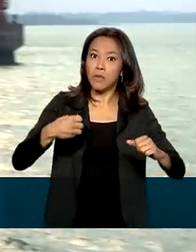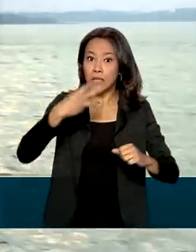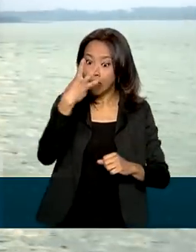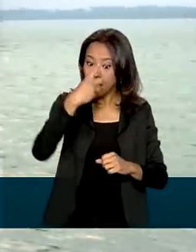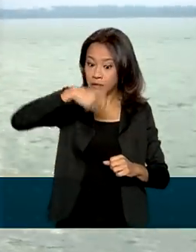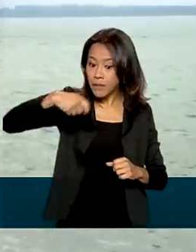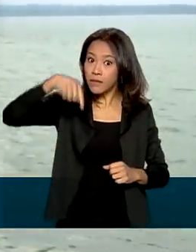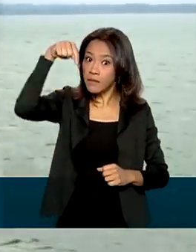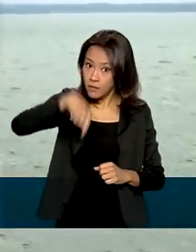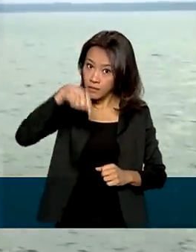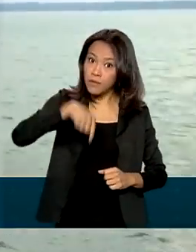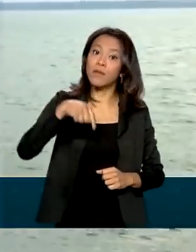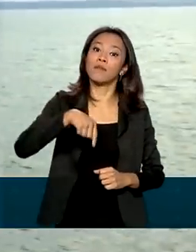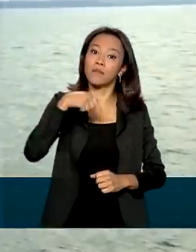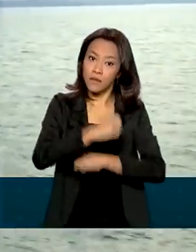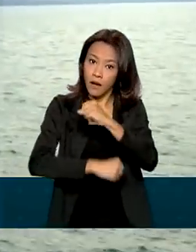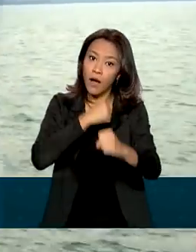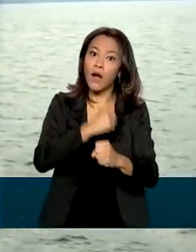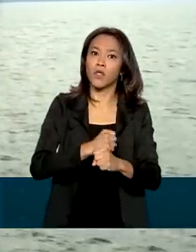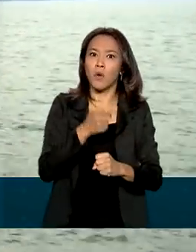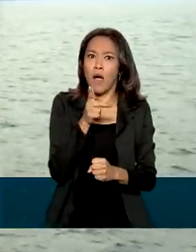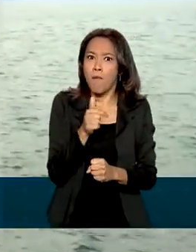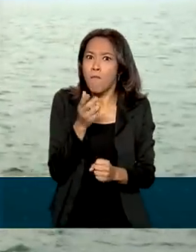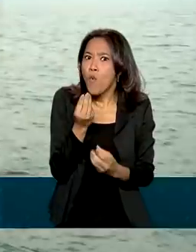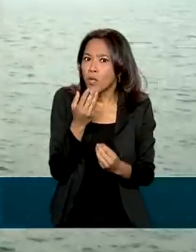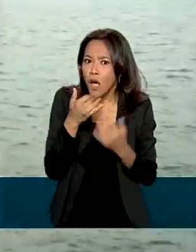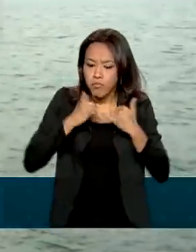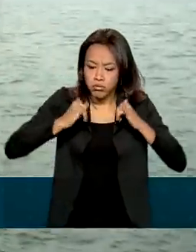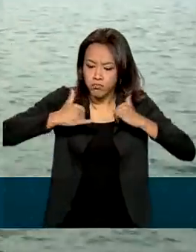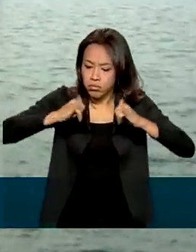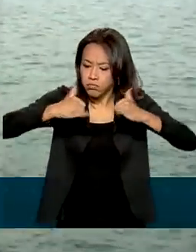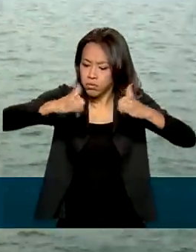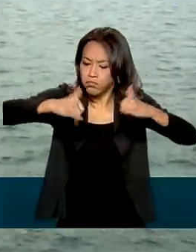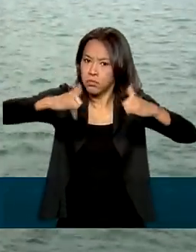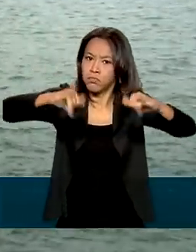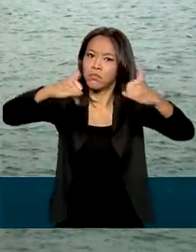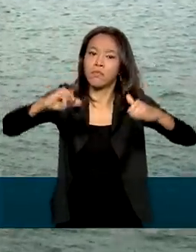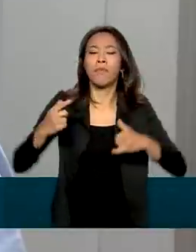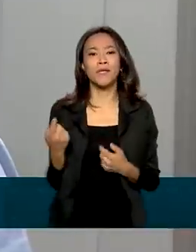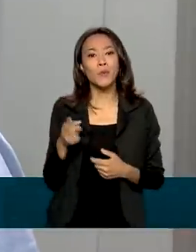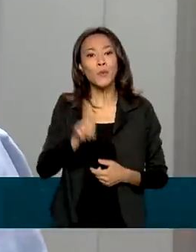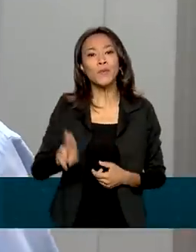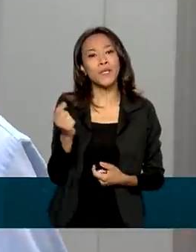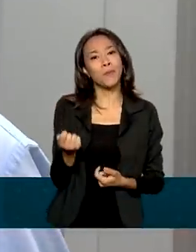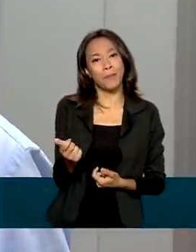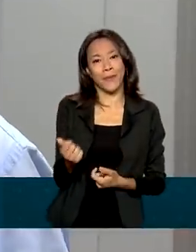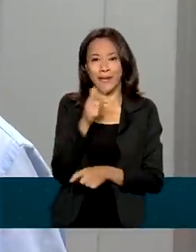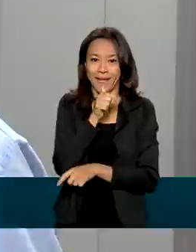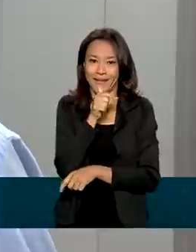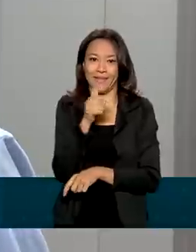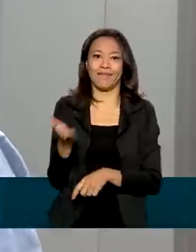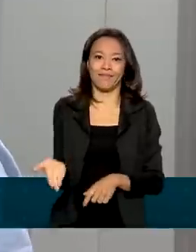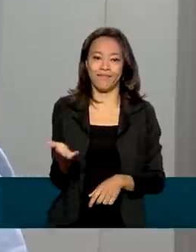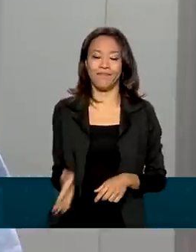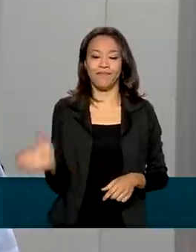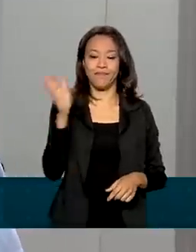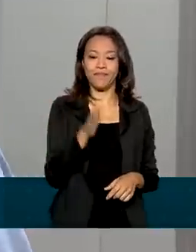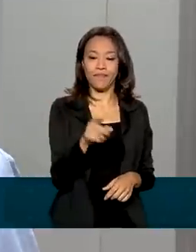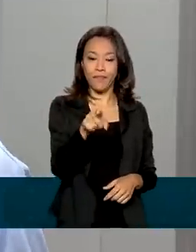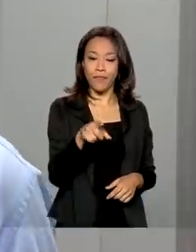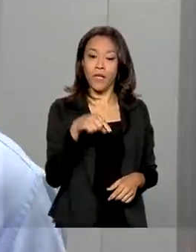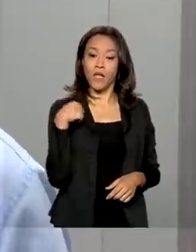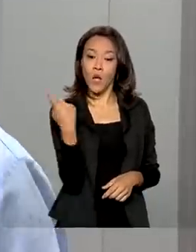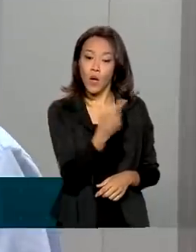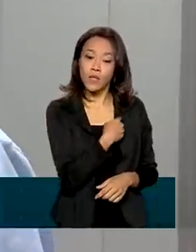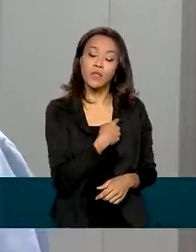trimestre desse ano. Ou seja, produziu mais energia, gastando menos água. O lema que nós implantamos aqui de forma emblemática é o